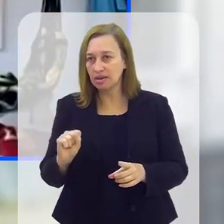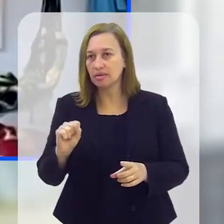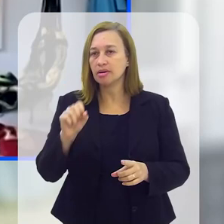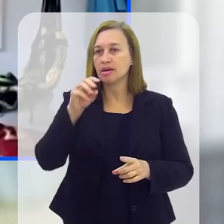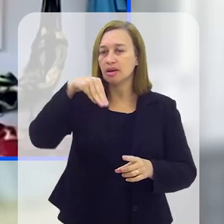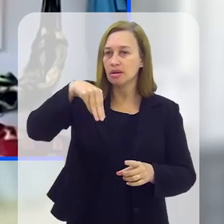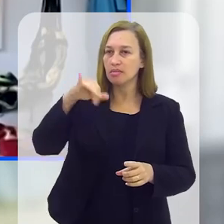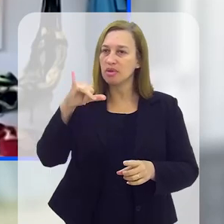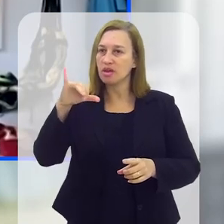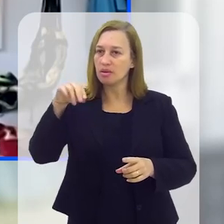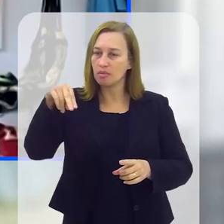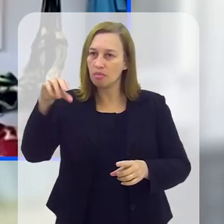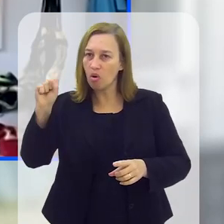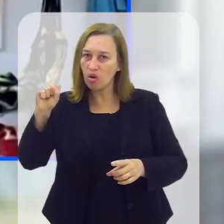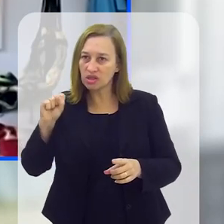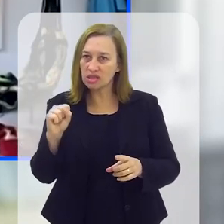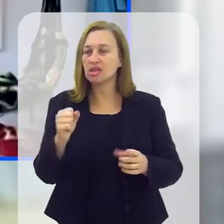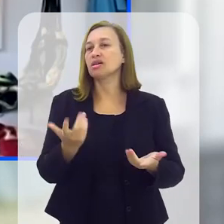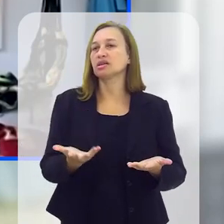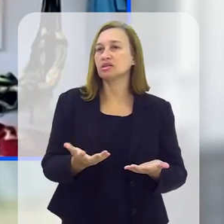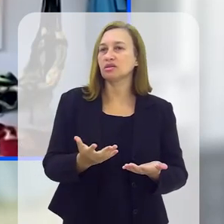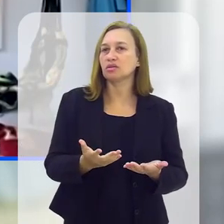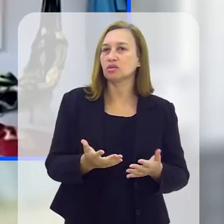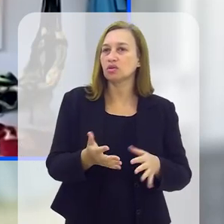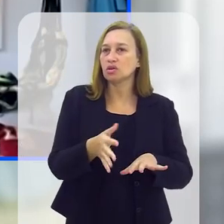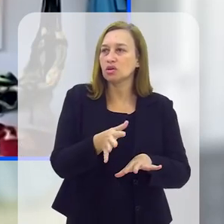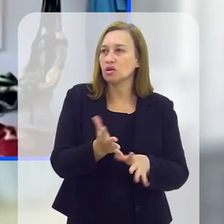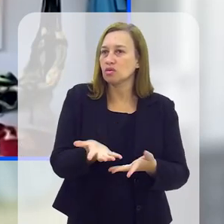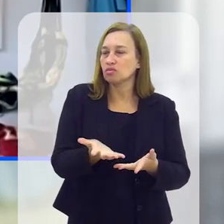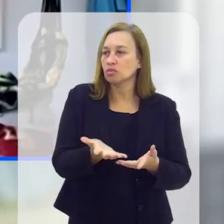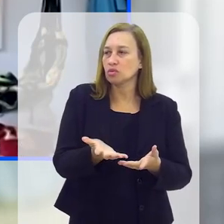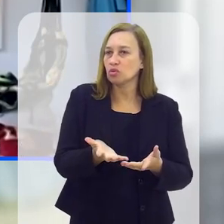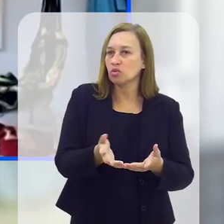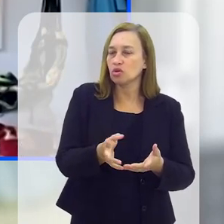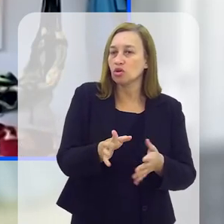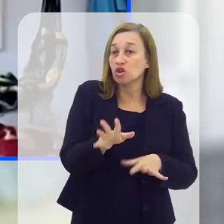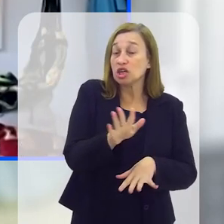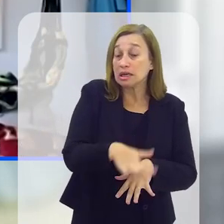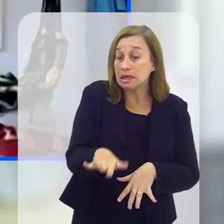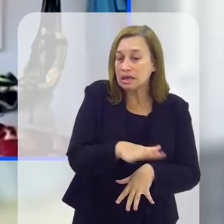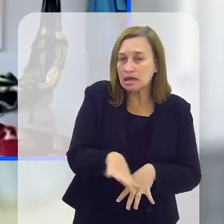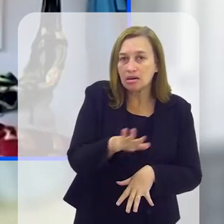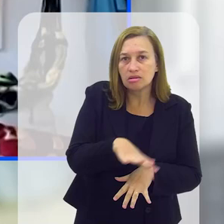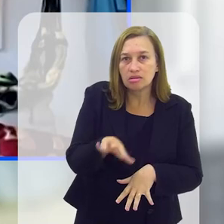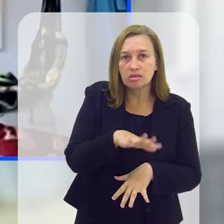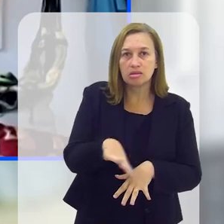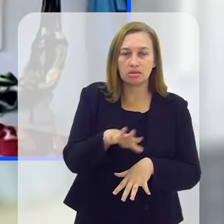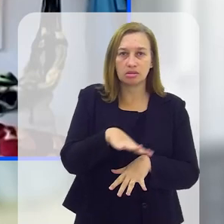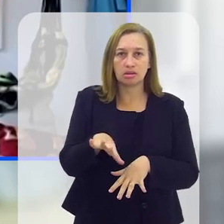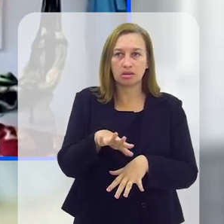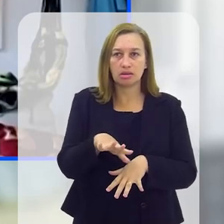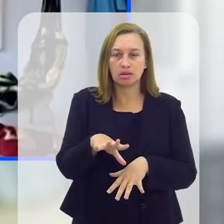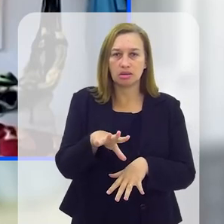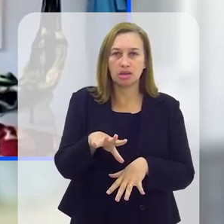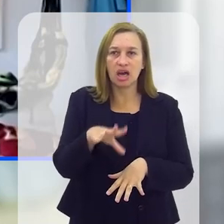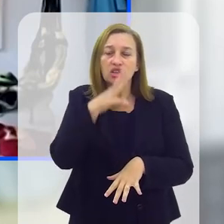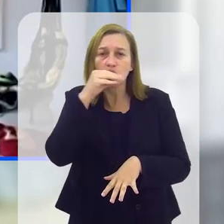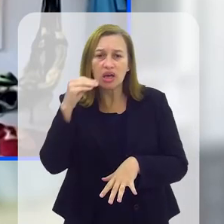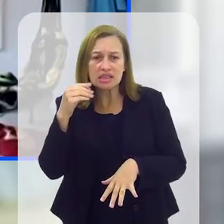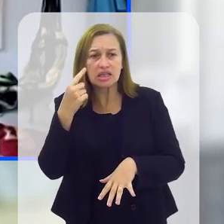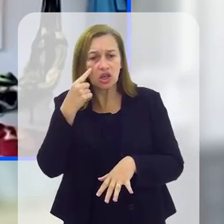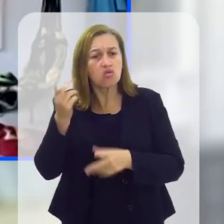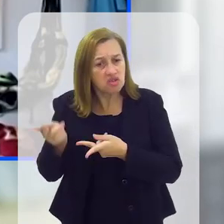exploração sexual de menores de idade. Então, fui com a minha equipe para